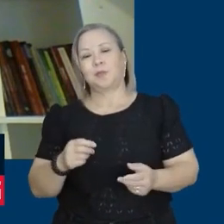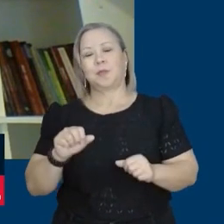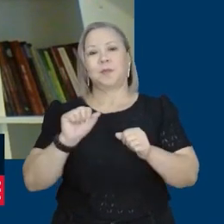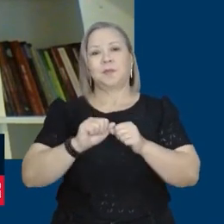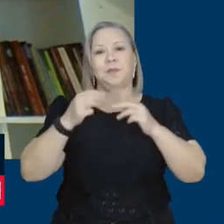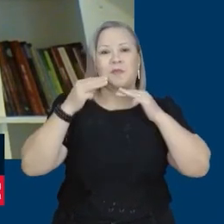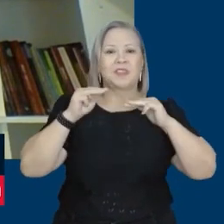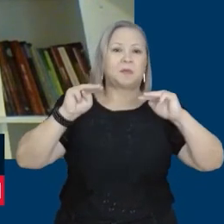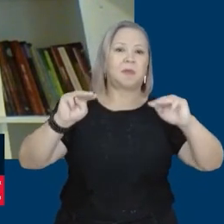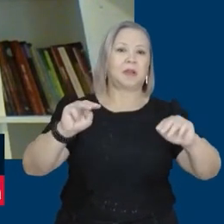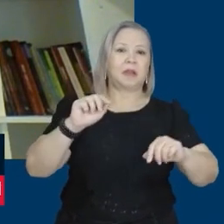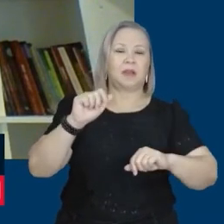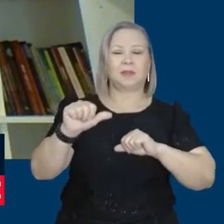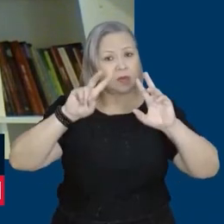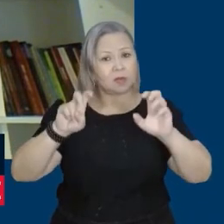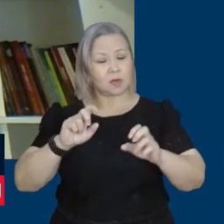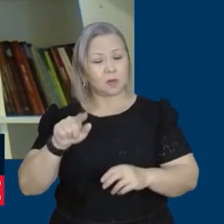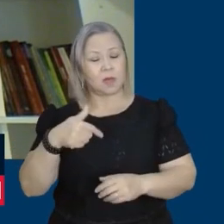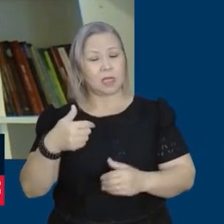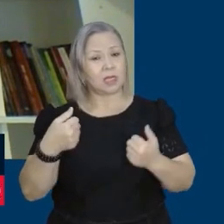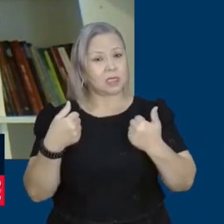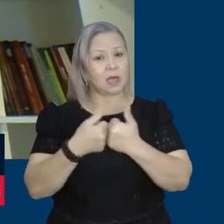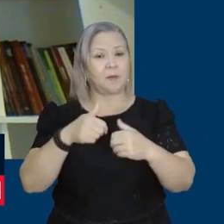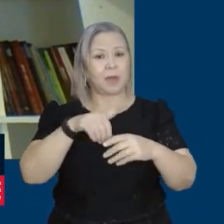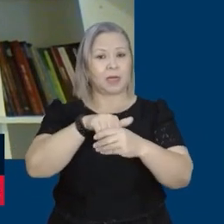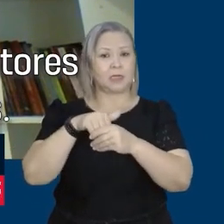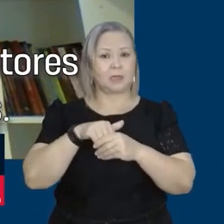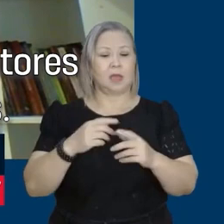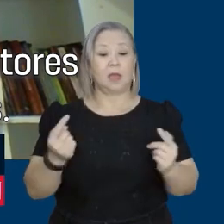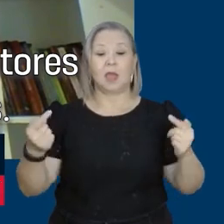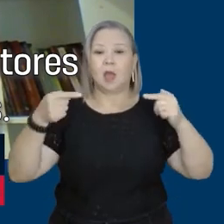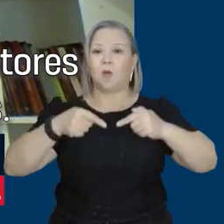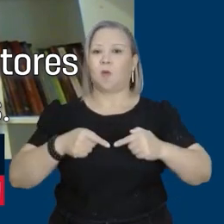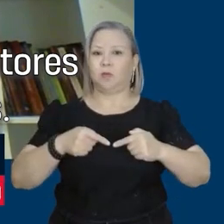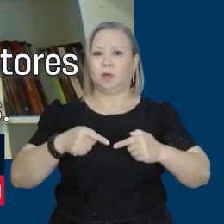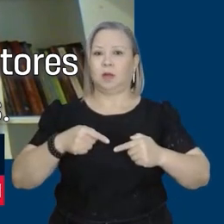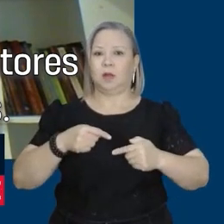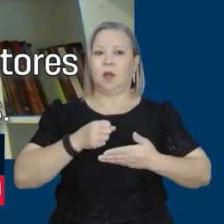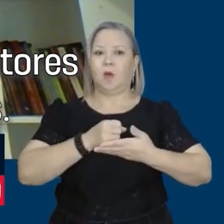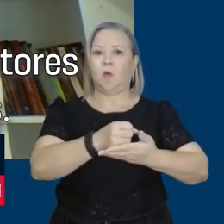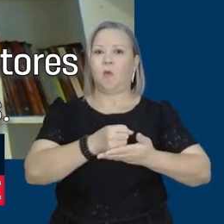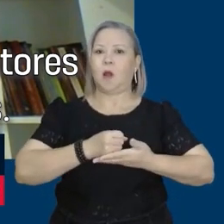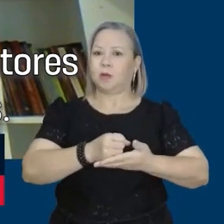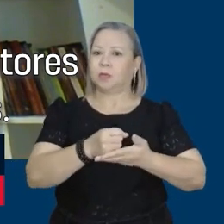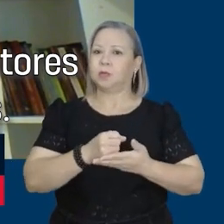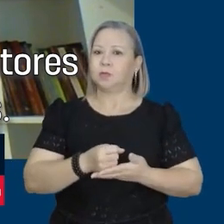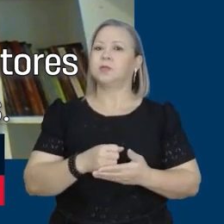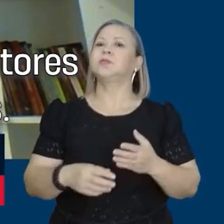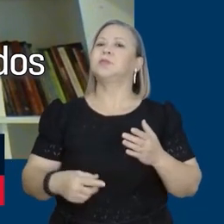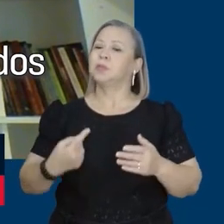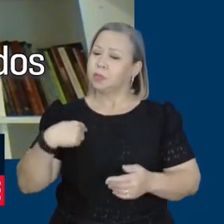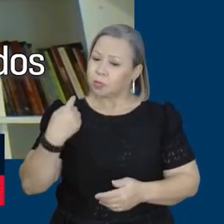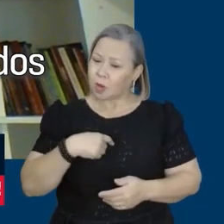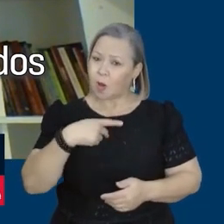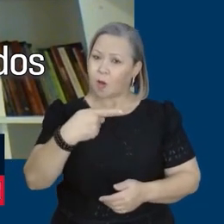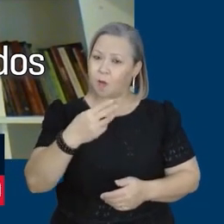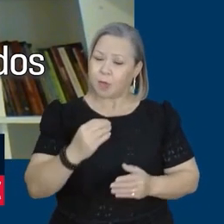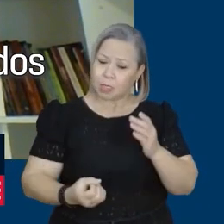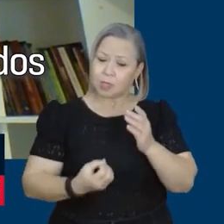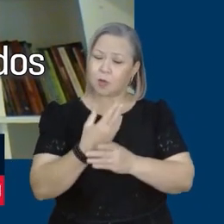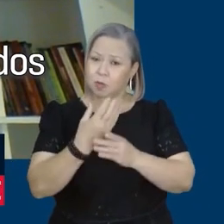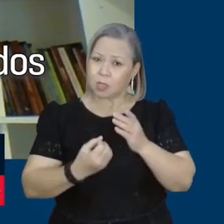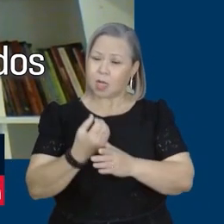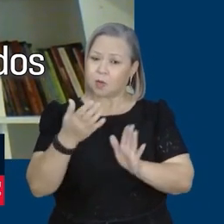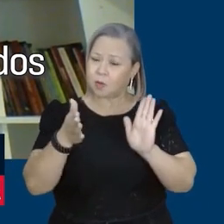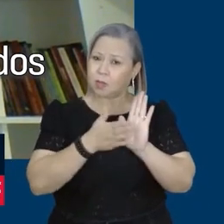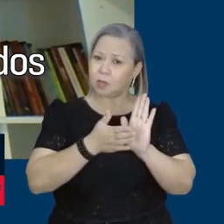cartão na beira da eleição. Então, não é ficar contra os benefícios, muito pelo contrário, nós somos autores de uma série dessas propostas. é garantir que